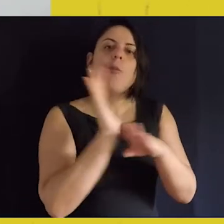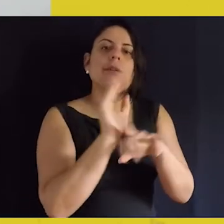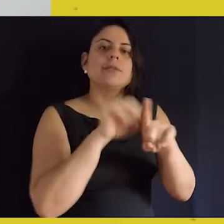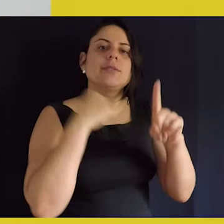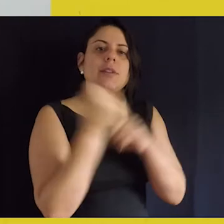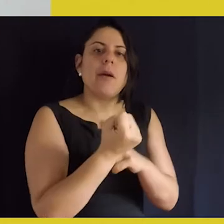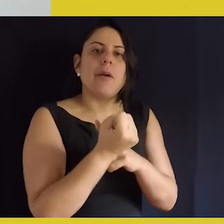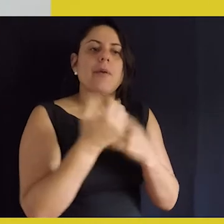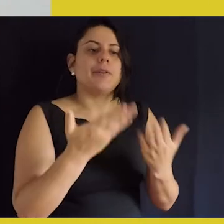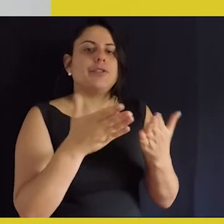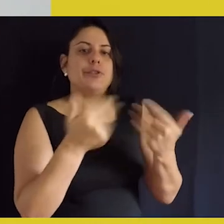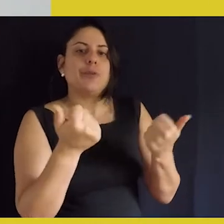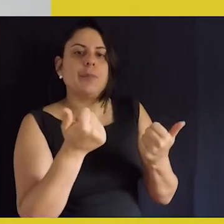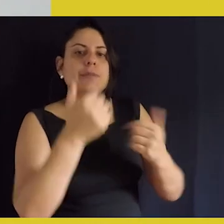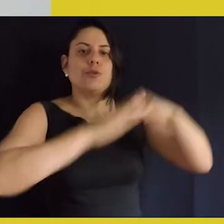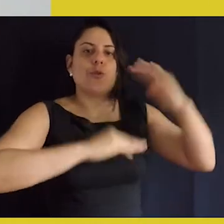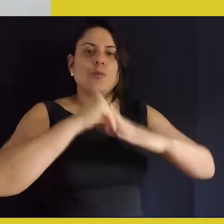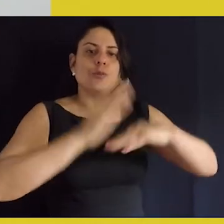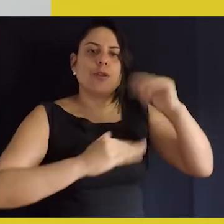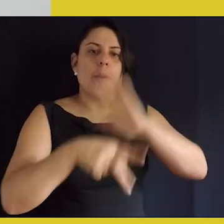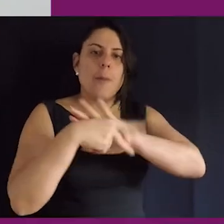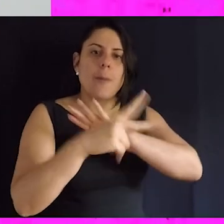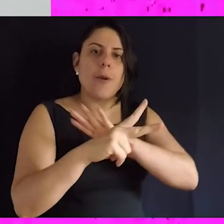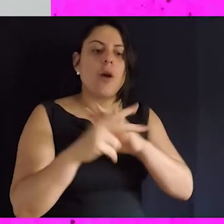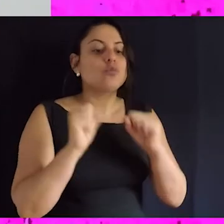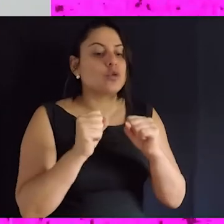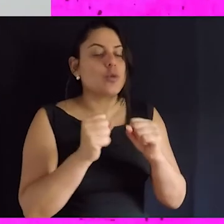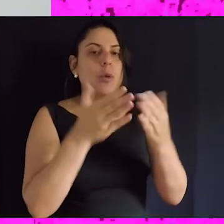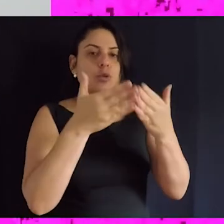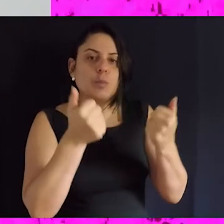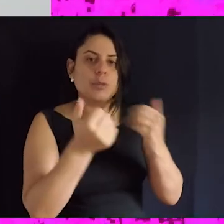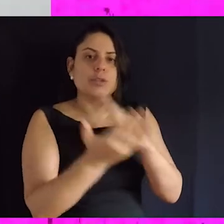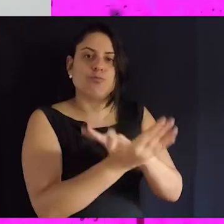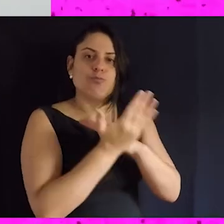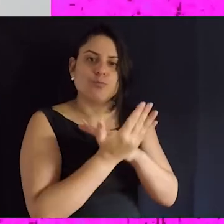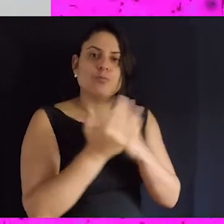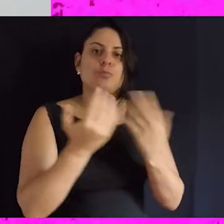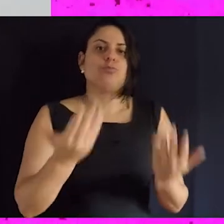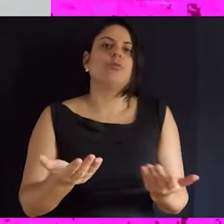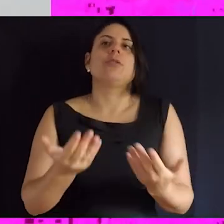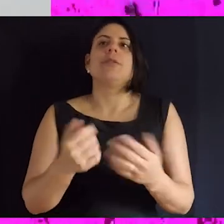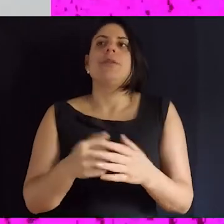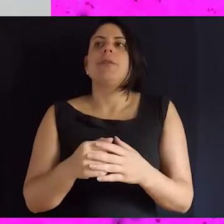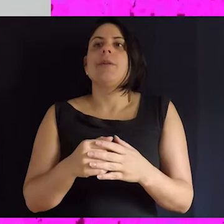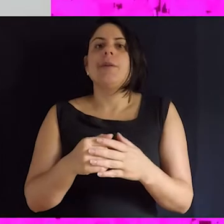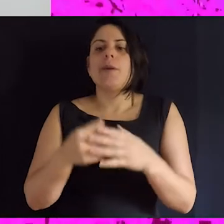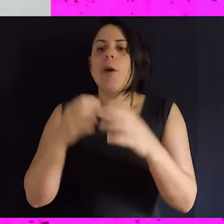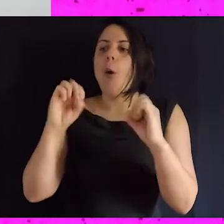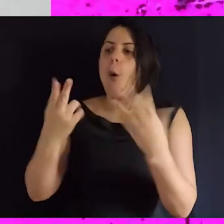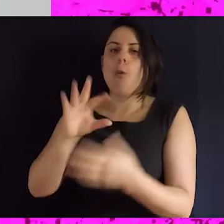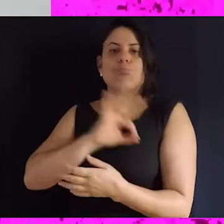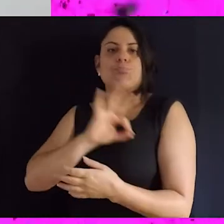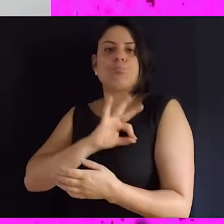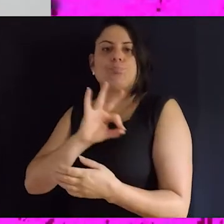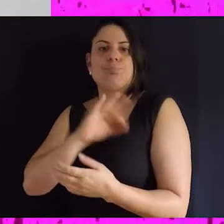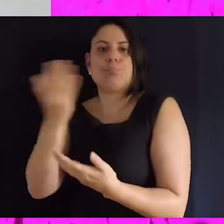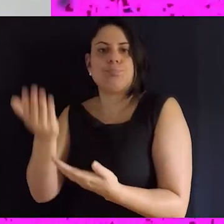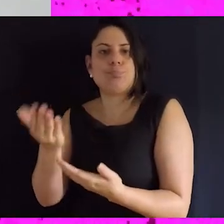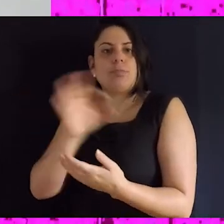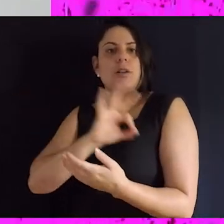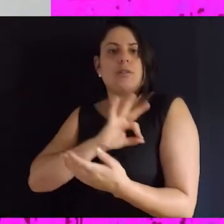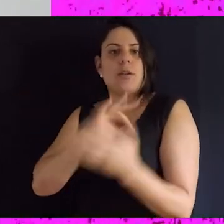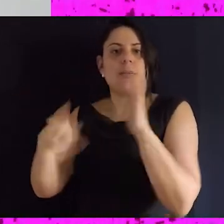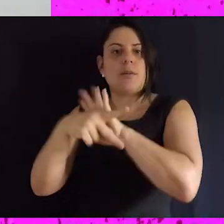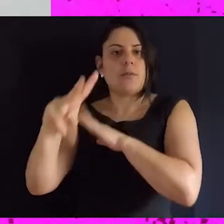lugares não ter um assistente social e a demanda é por um assistente social. Então, a gente pode fazer esse encaminhamento,